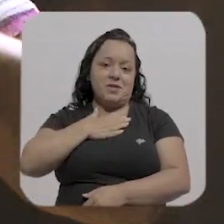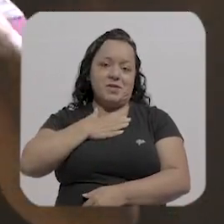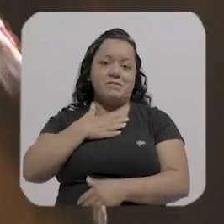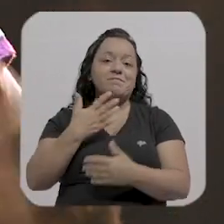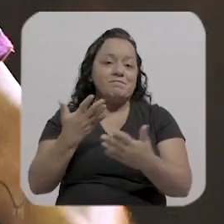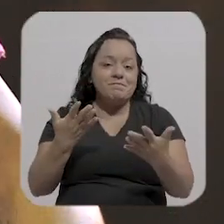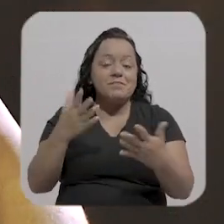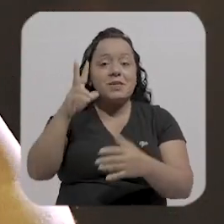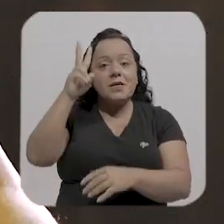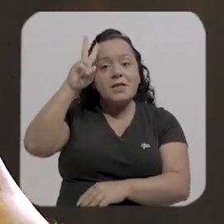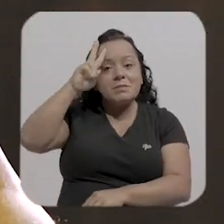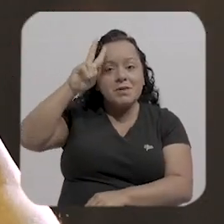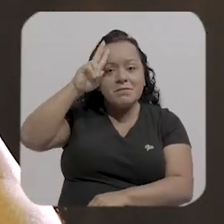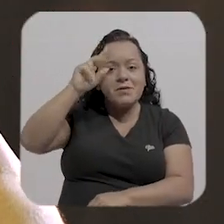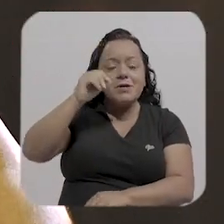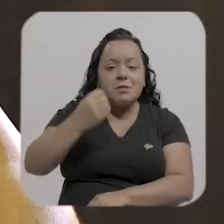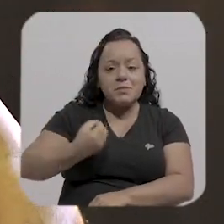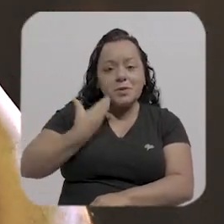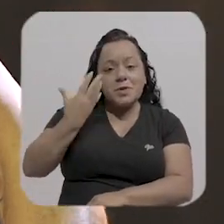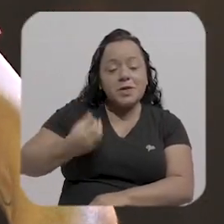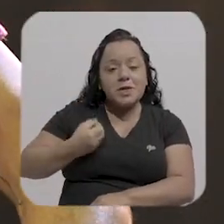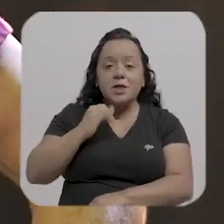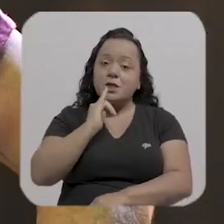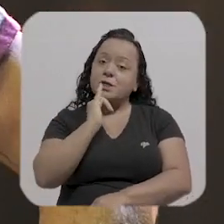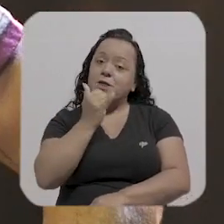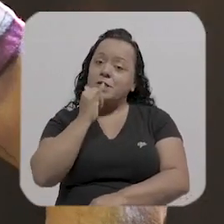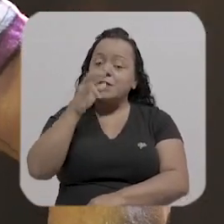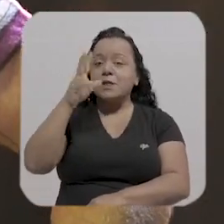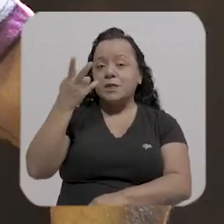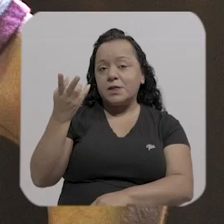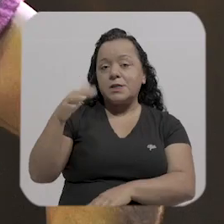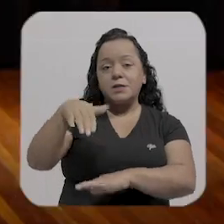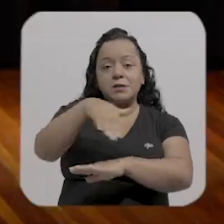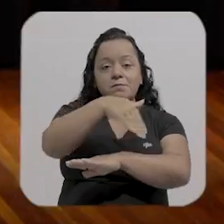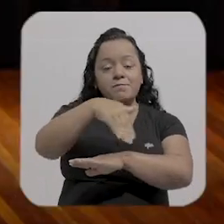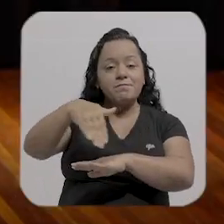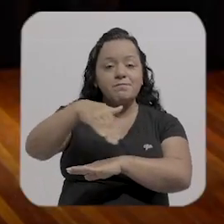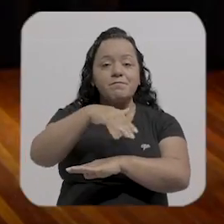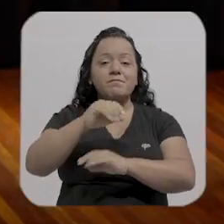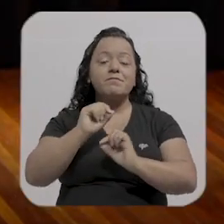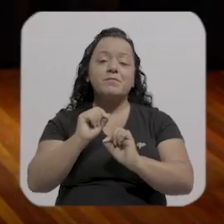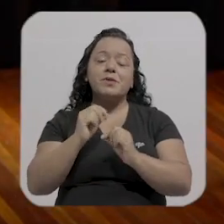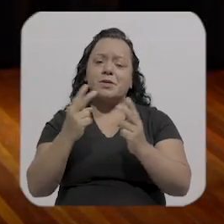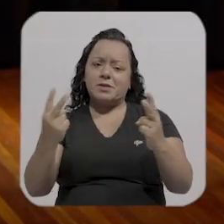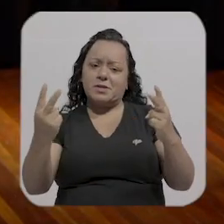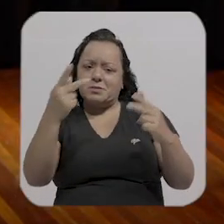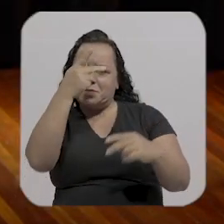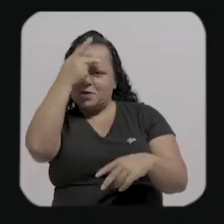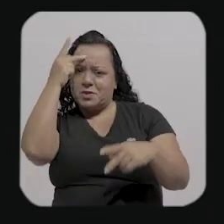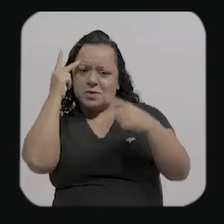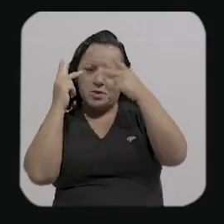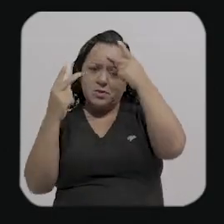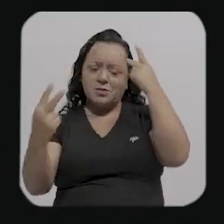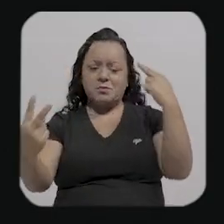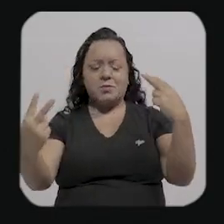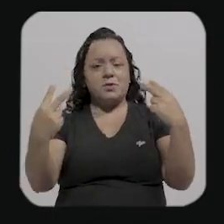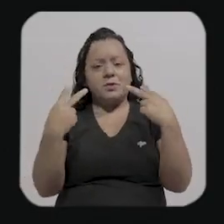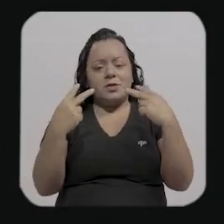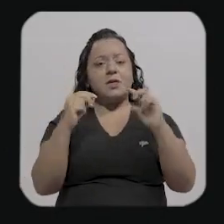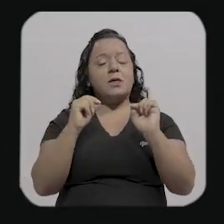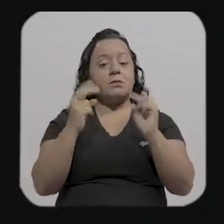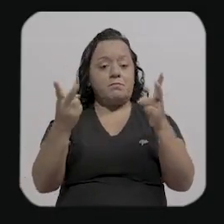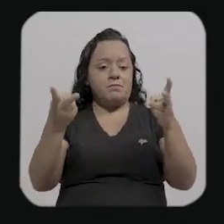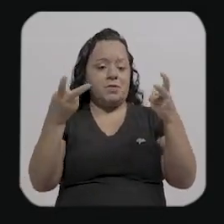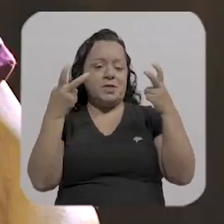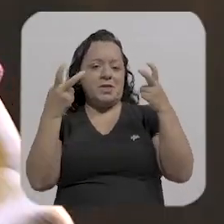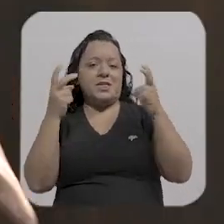esbarrava as pessoas às vezes olhava pra mim assim aí eu percebia que eu tava eu não estava cantando uma música que eu tava falando um poema e isso poderia